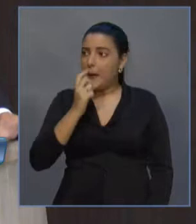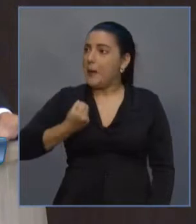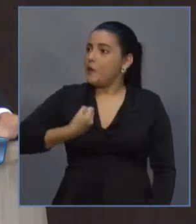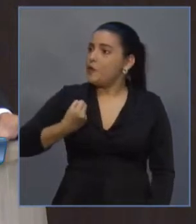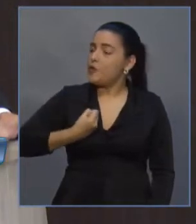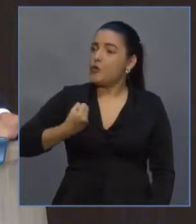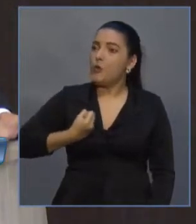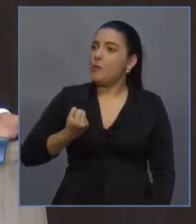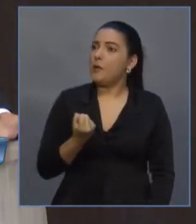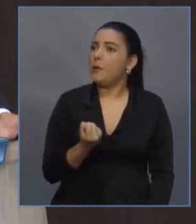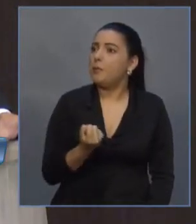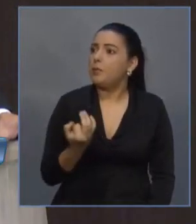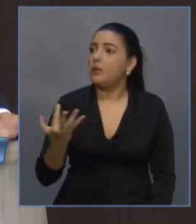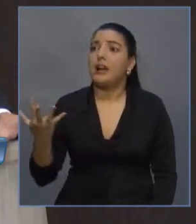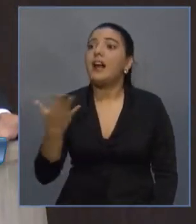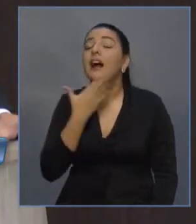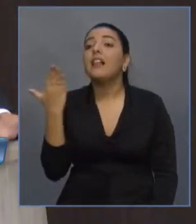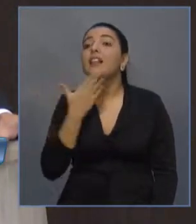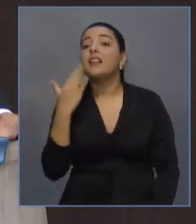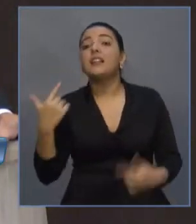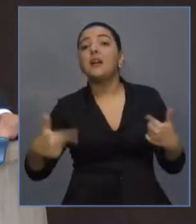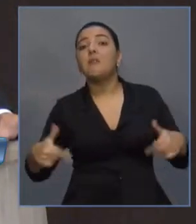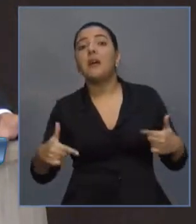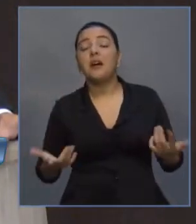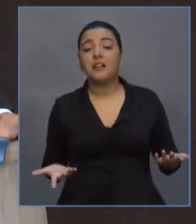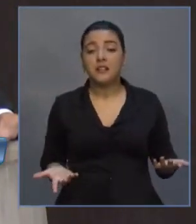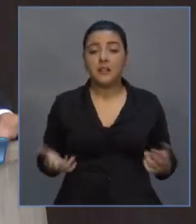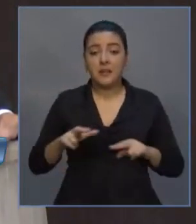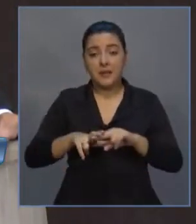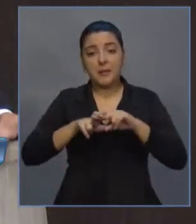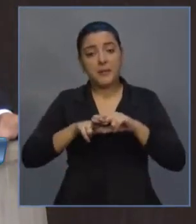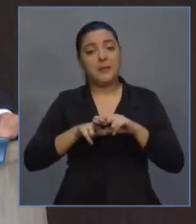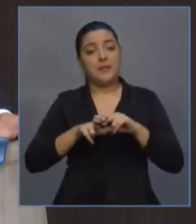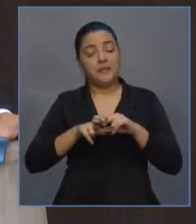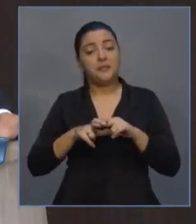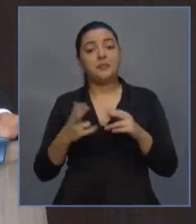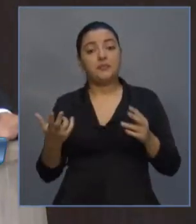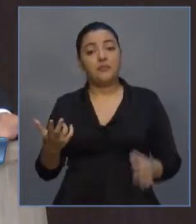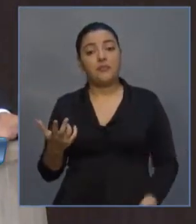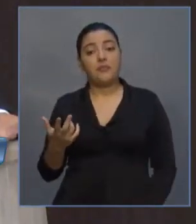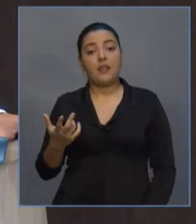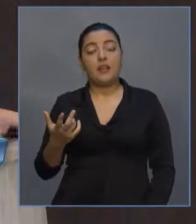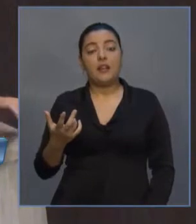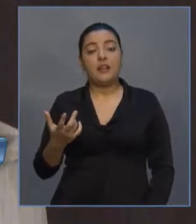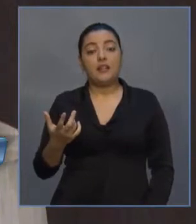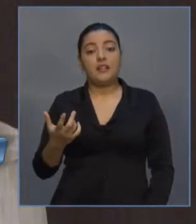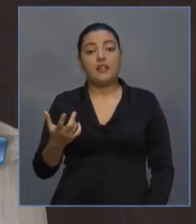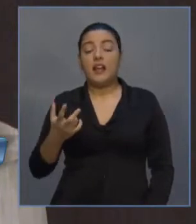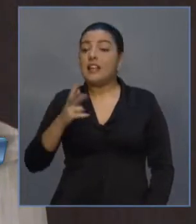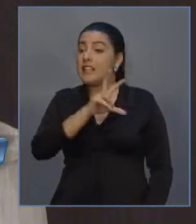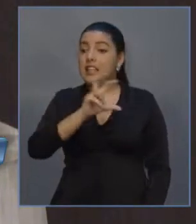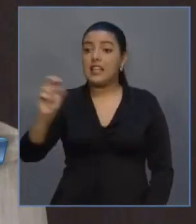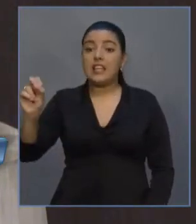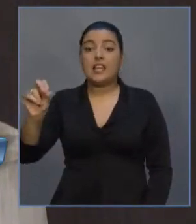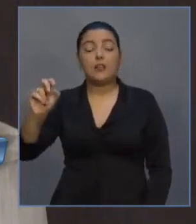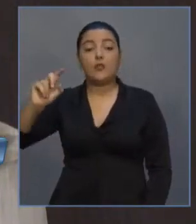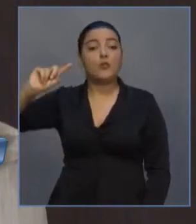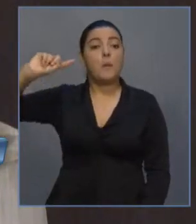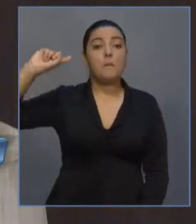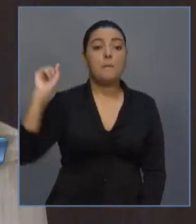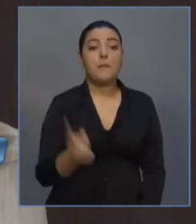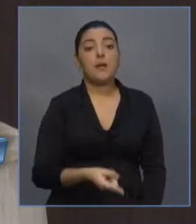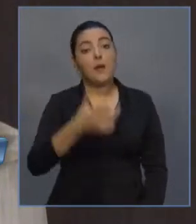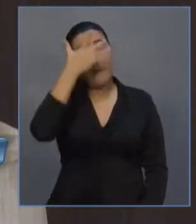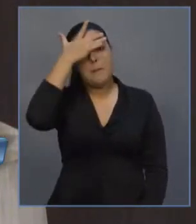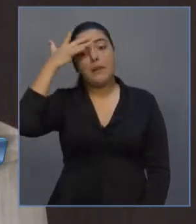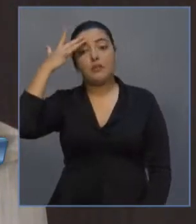é sempre inflado e que nunca chega, porque nós estamos amargando aqui mais de meio milhão de desempregados. Mas,